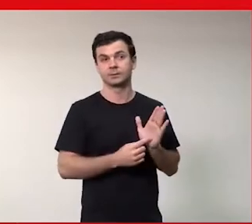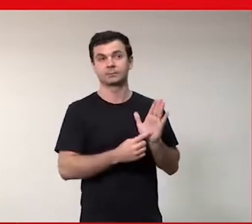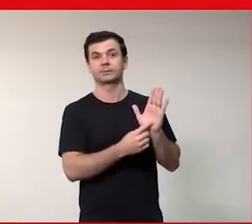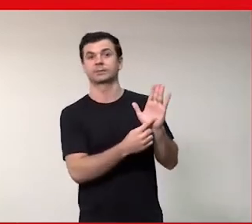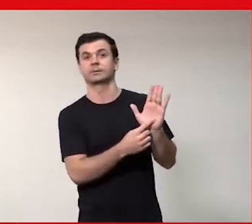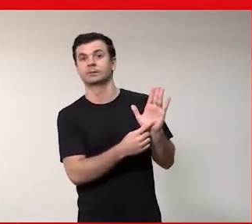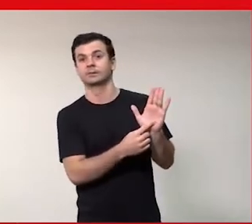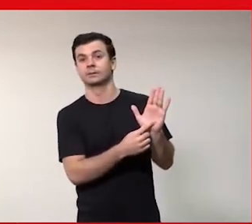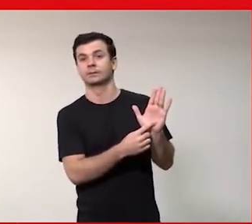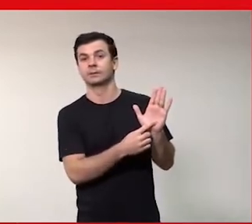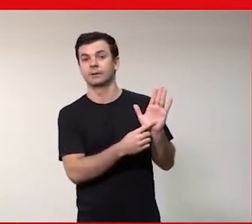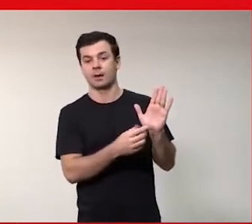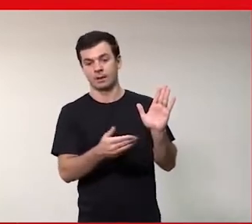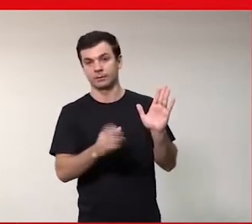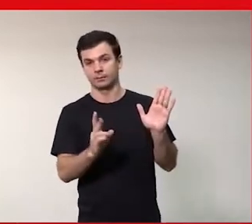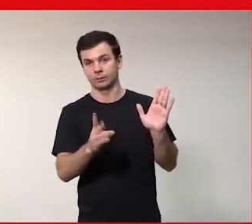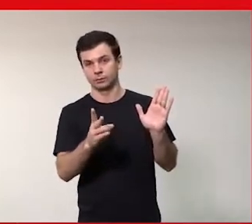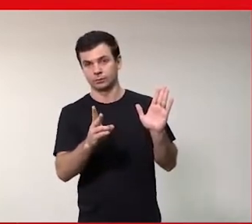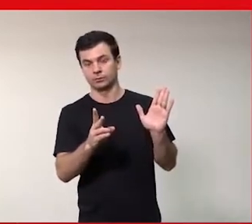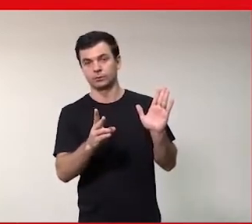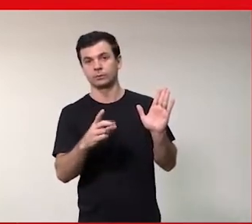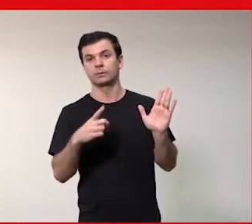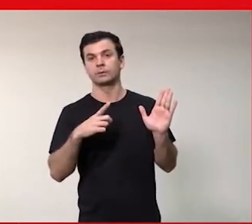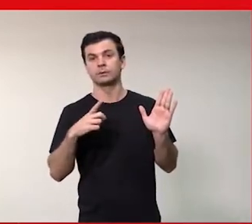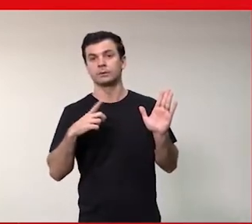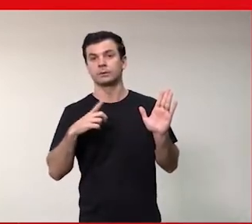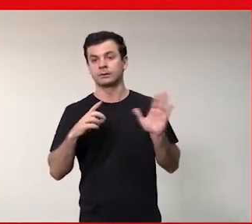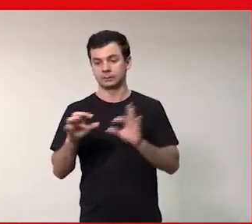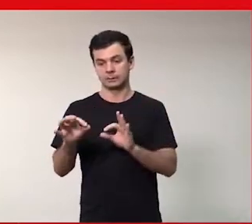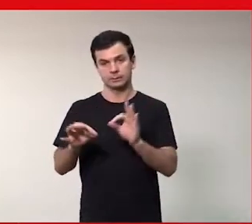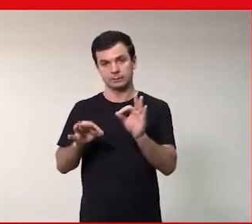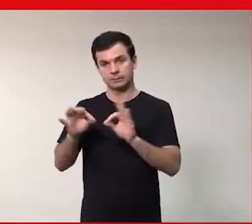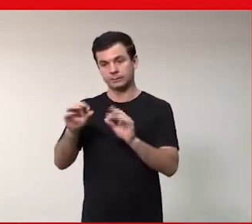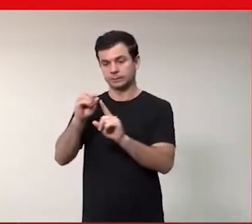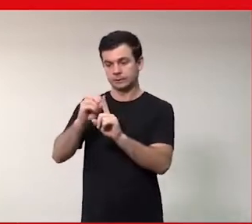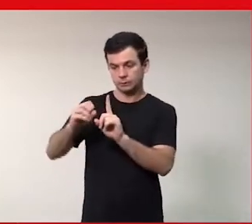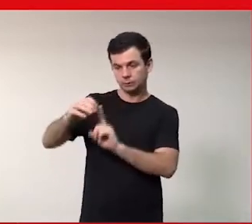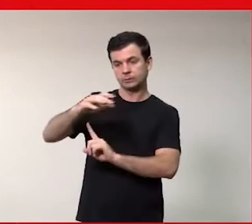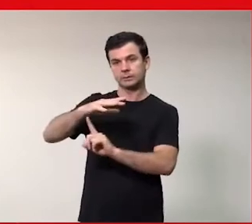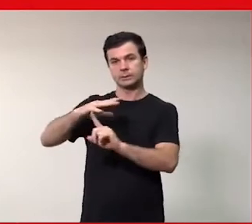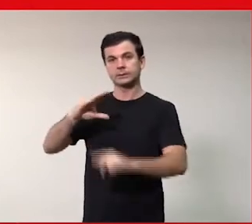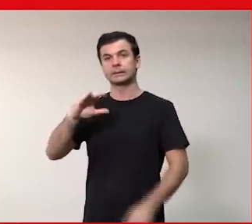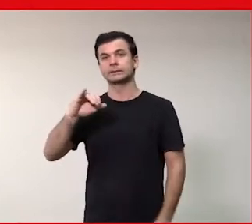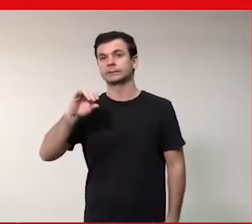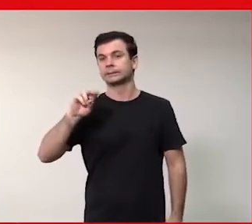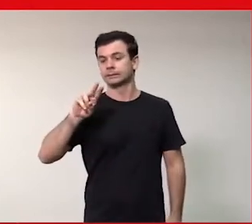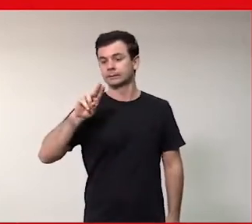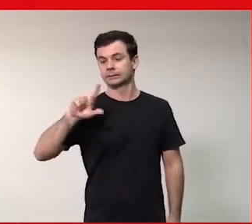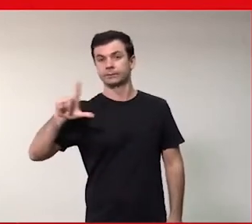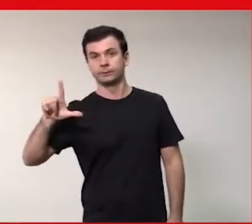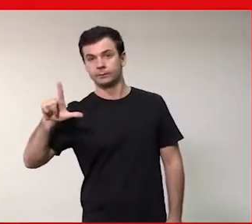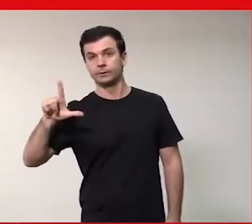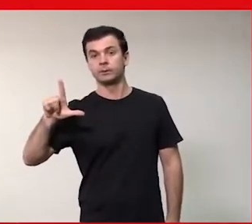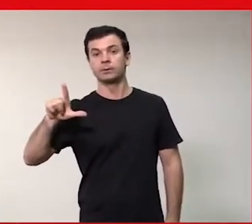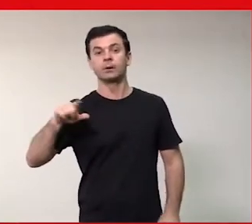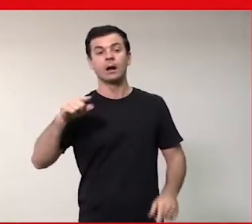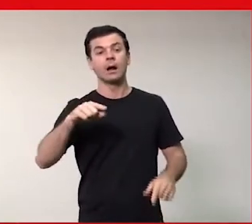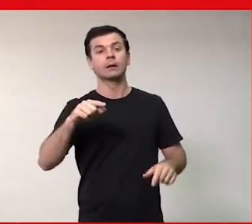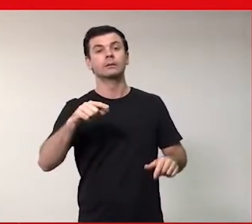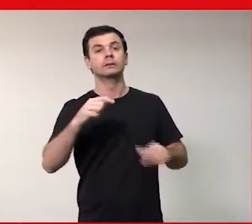na sequência desse fórum, o papel das organizações da sociedade civil para tornar esse cenário menos